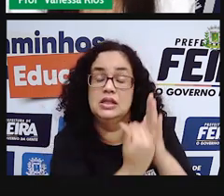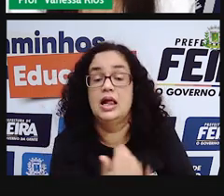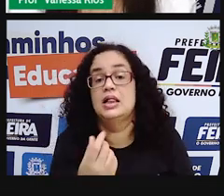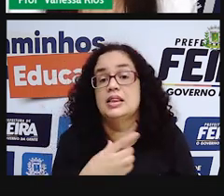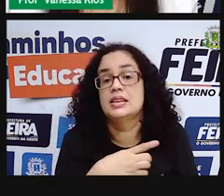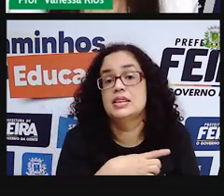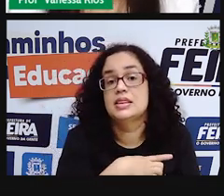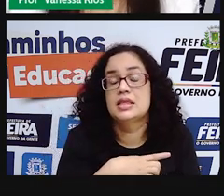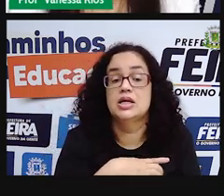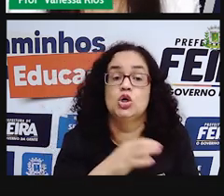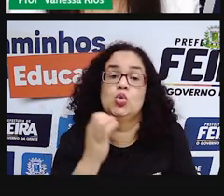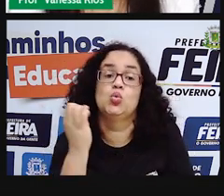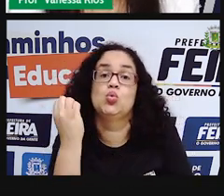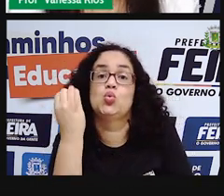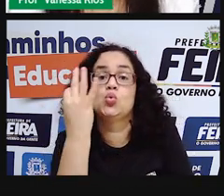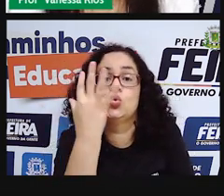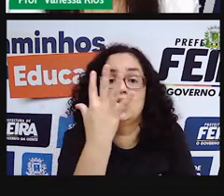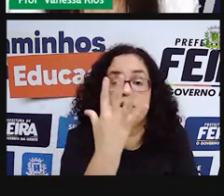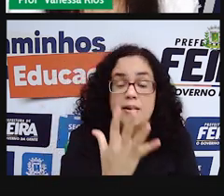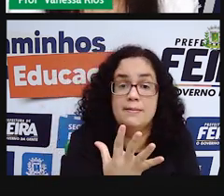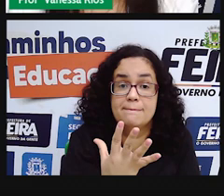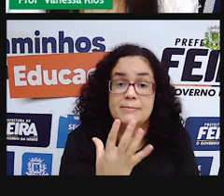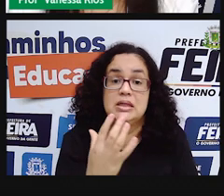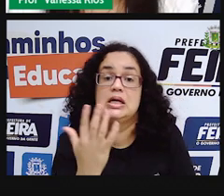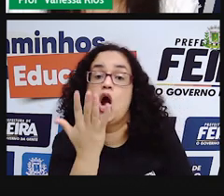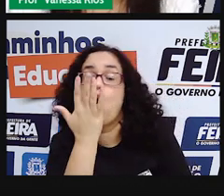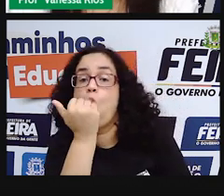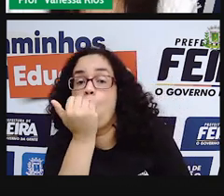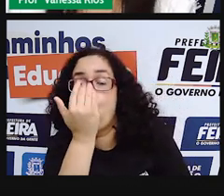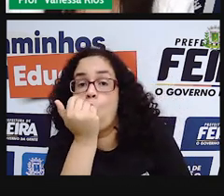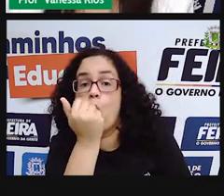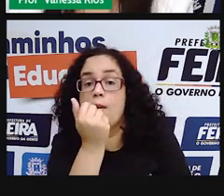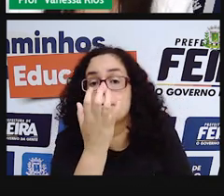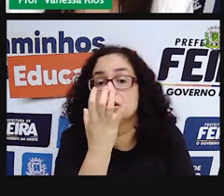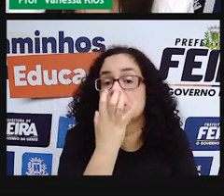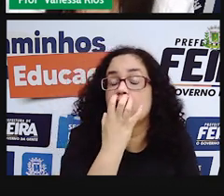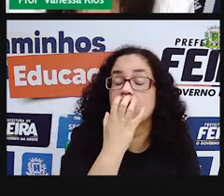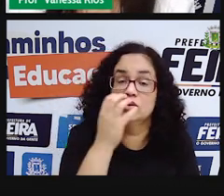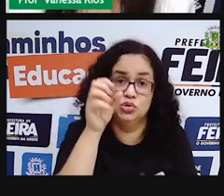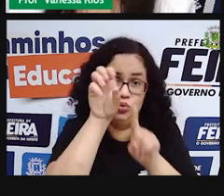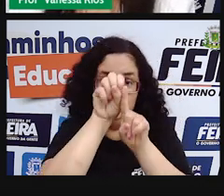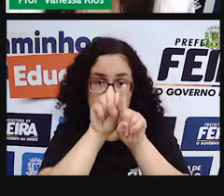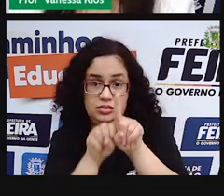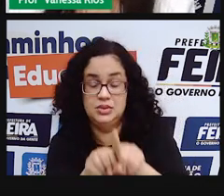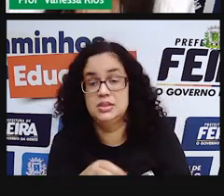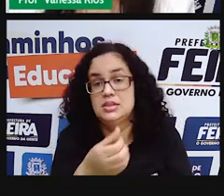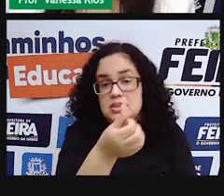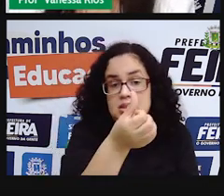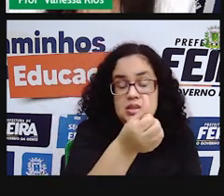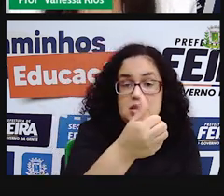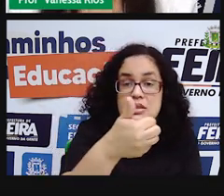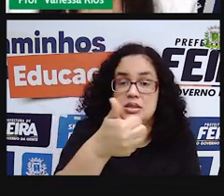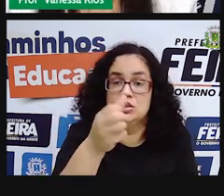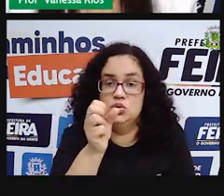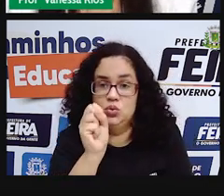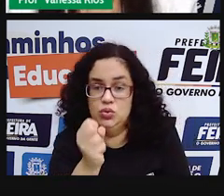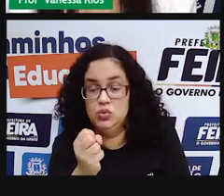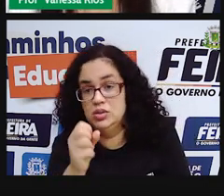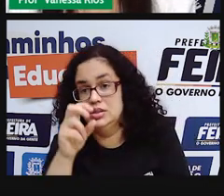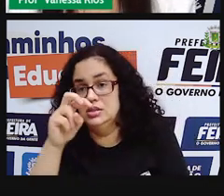quantidades de pacotes de ração para o mês. Então, 6, 18,